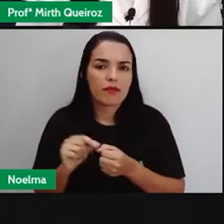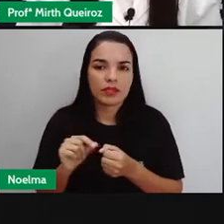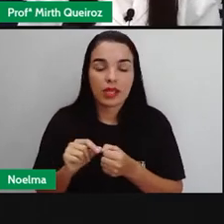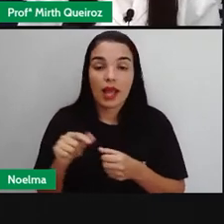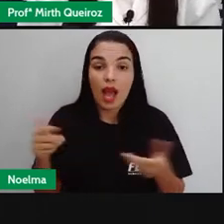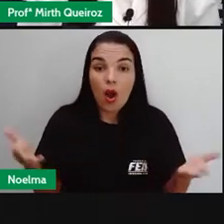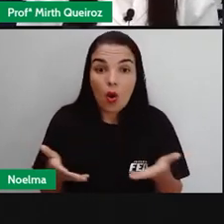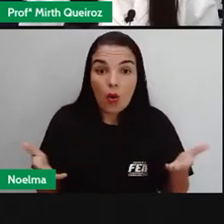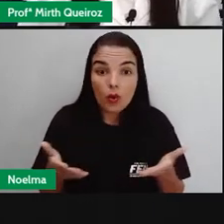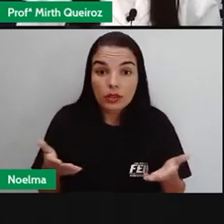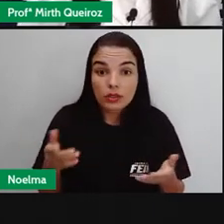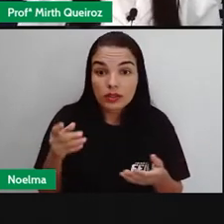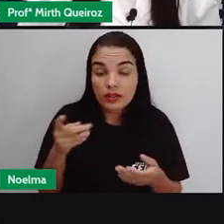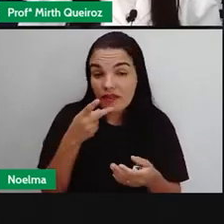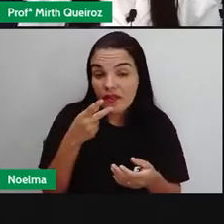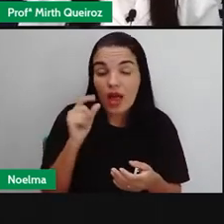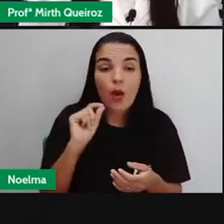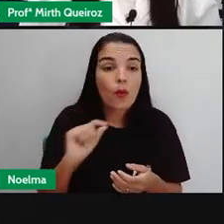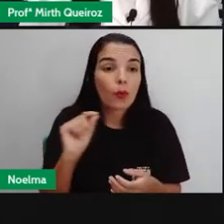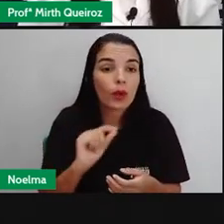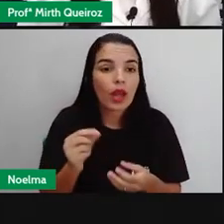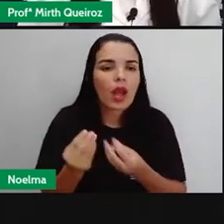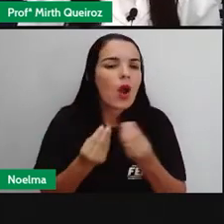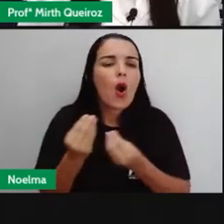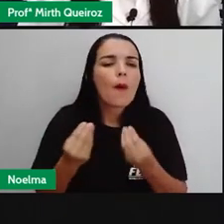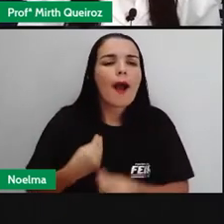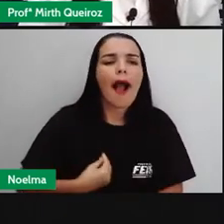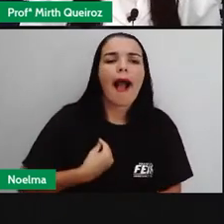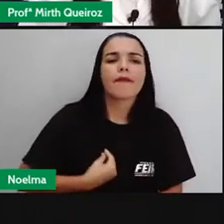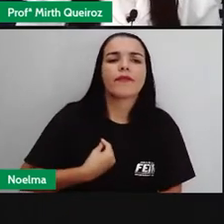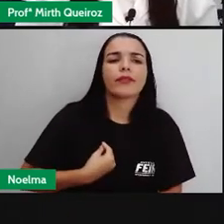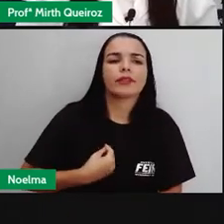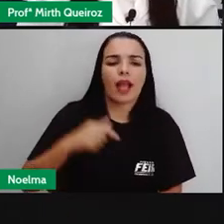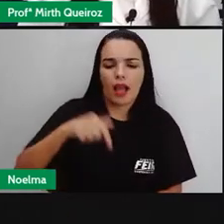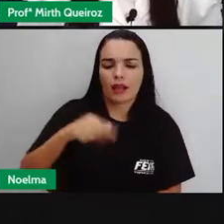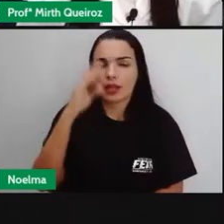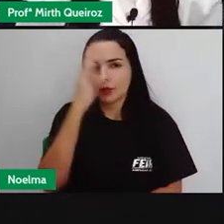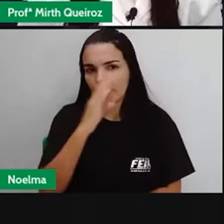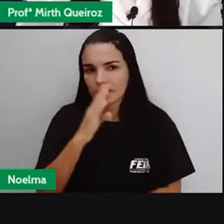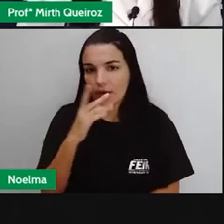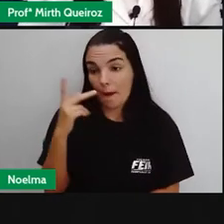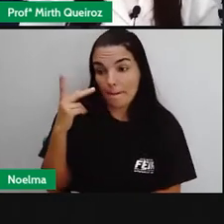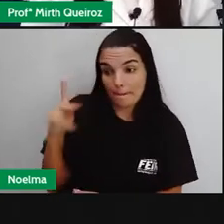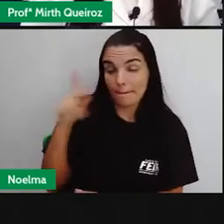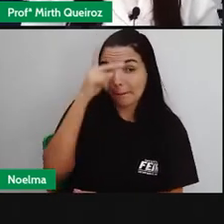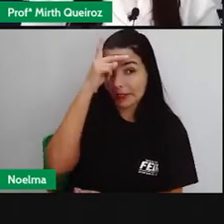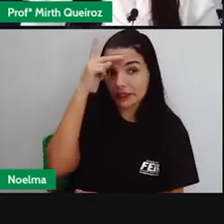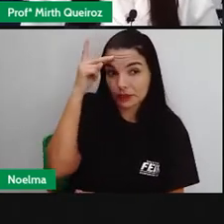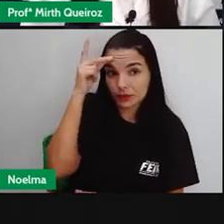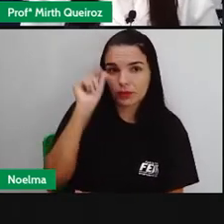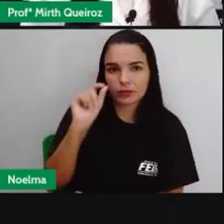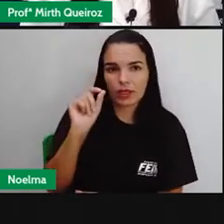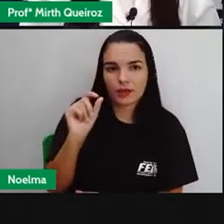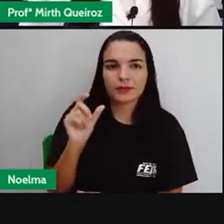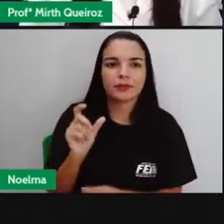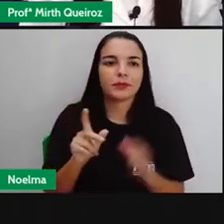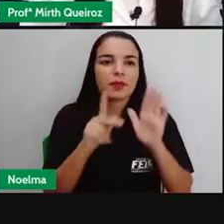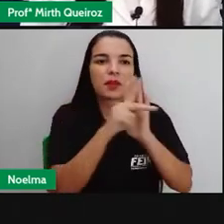falar sobre como é a vida desses imigrantes aí no nosso país. Poema do imigrante.